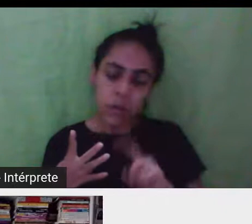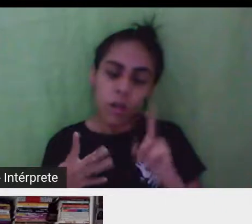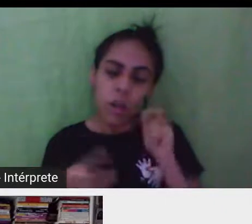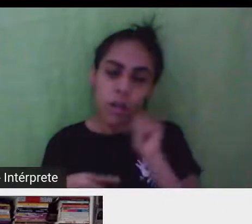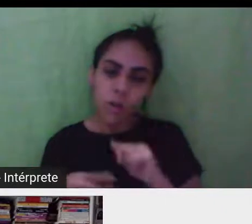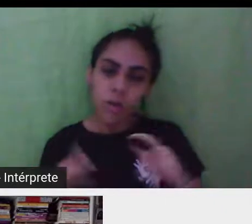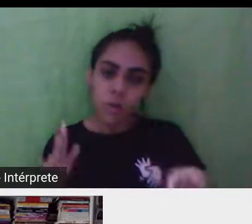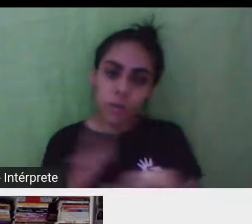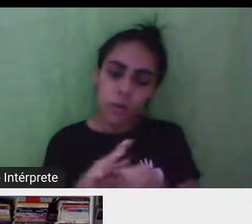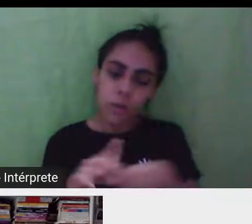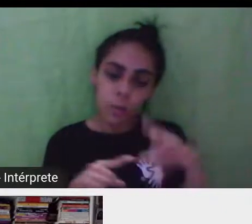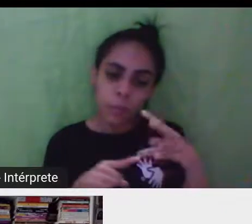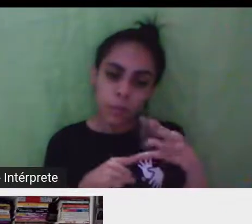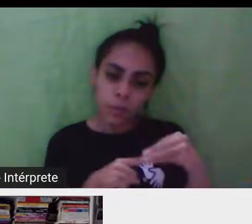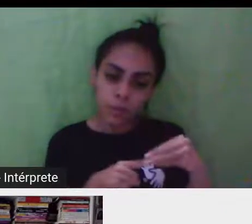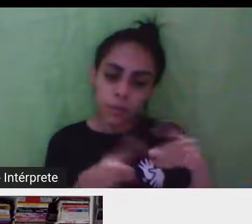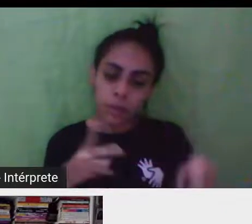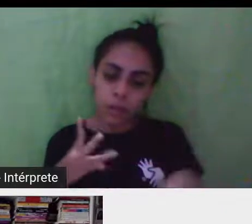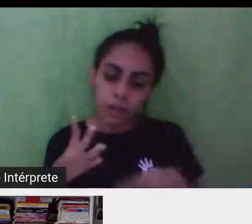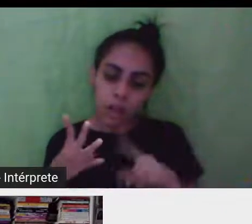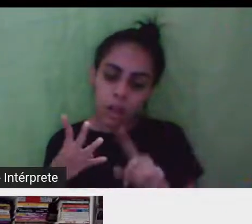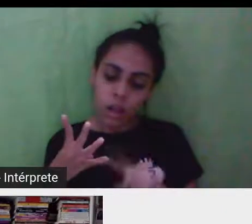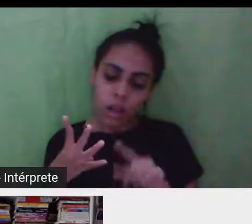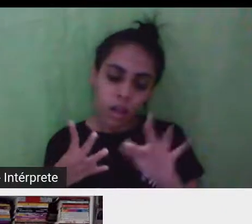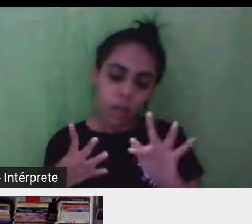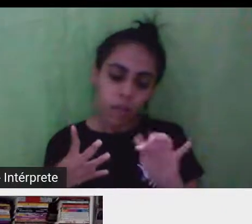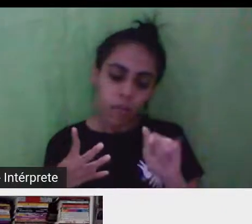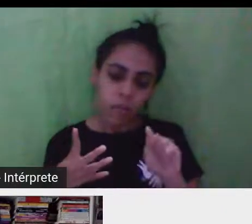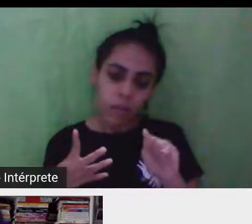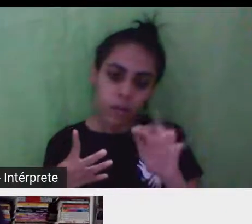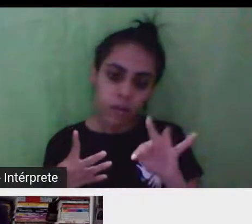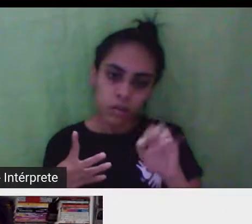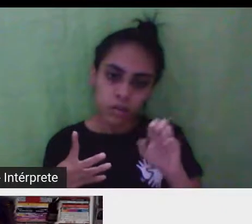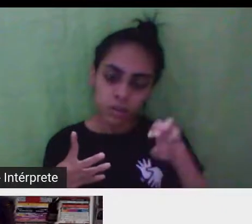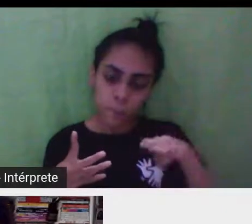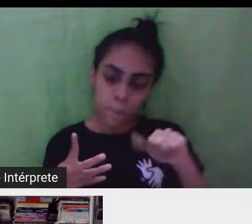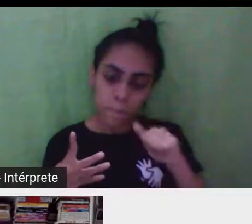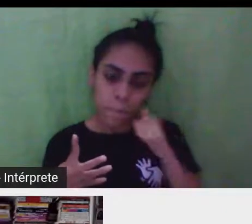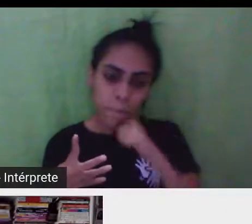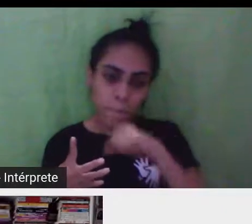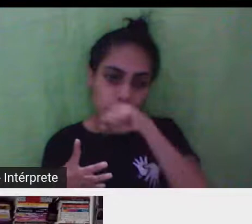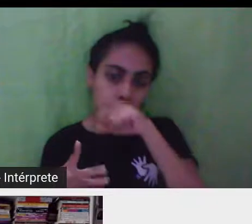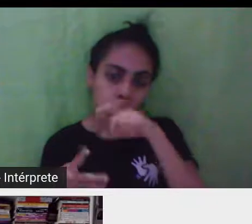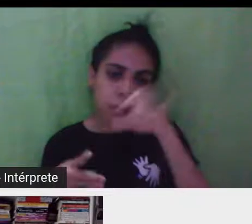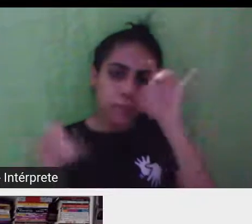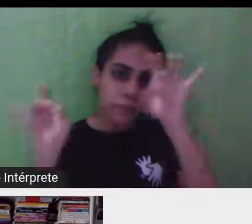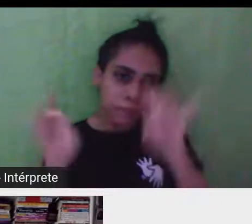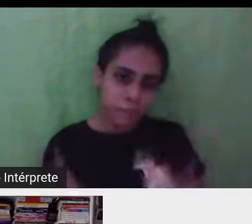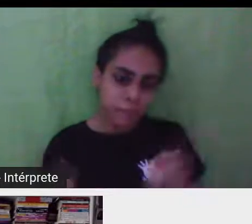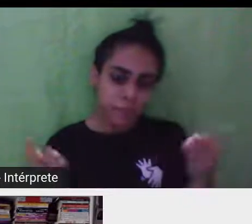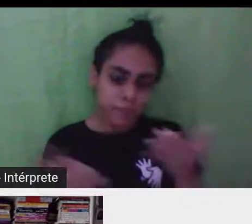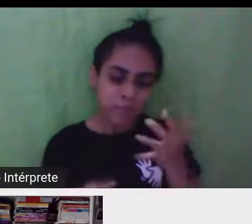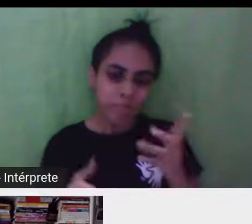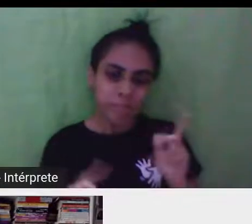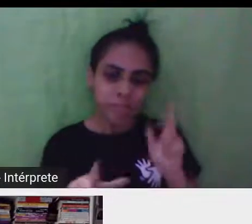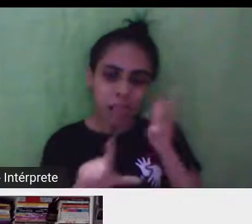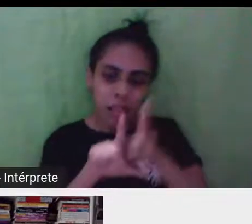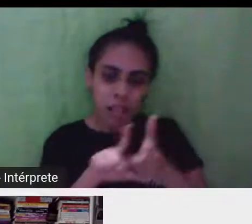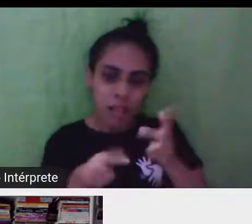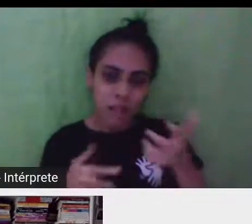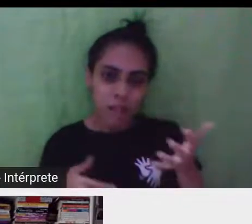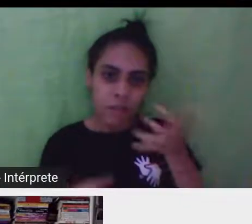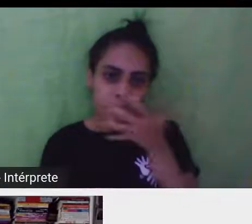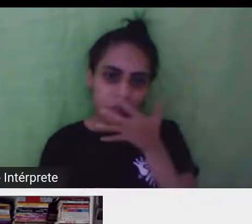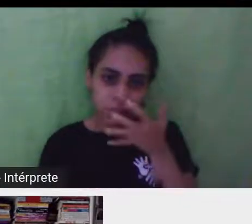E a Fátima Meirelles, minha mãe, Gleida, veio assistir. Pois é, só a presença ilustre. Muito bom. É, o